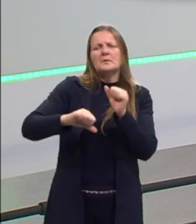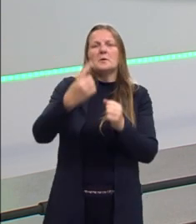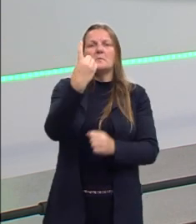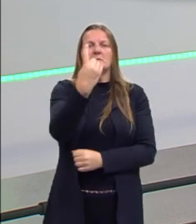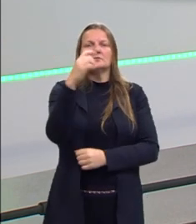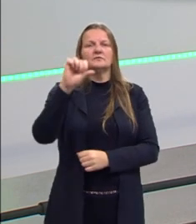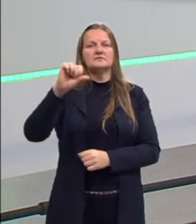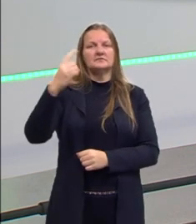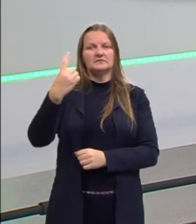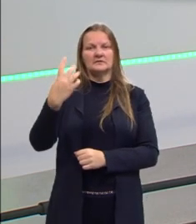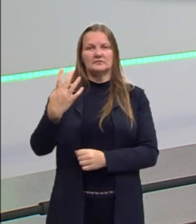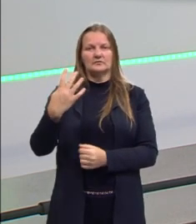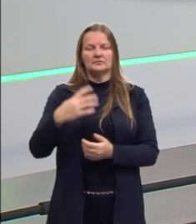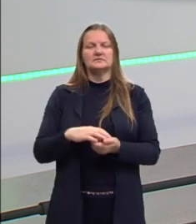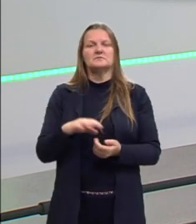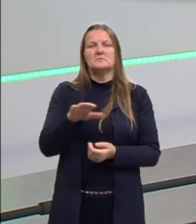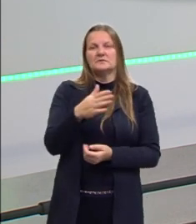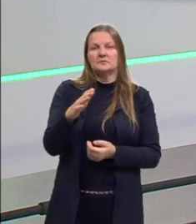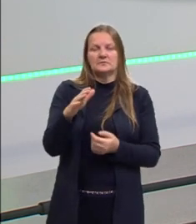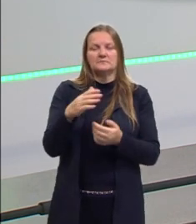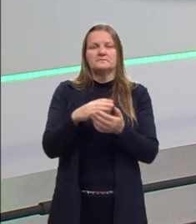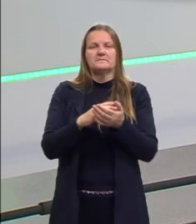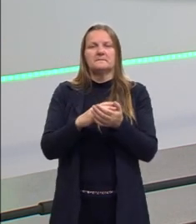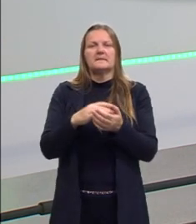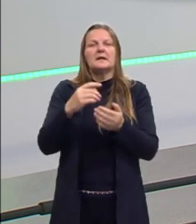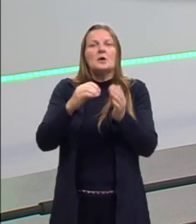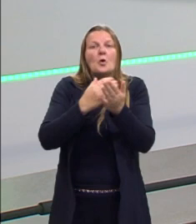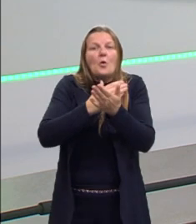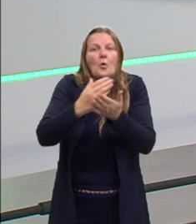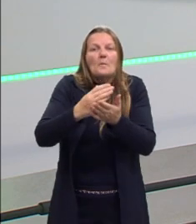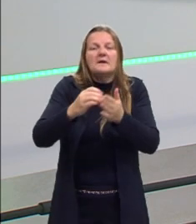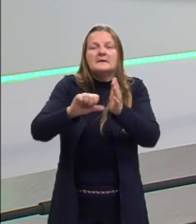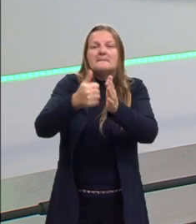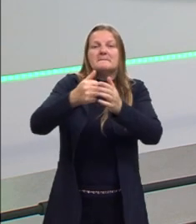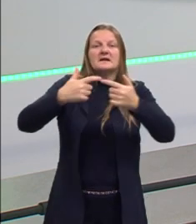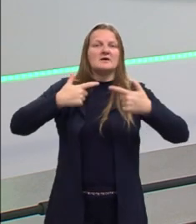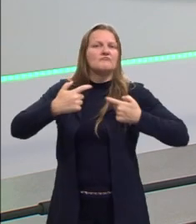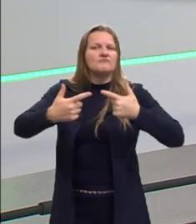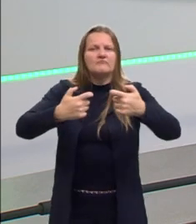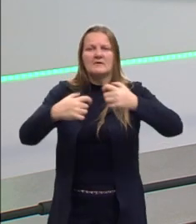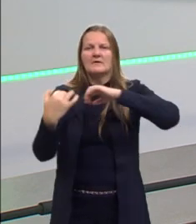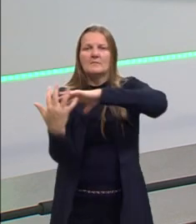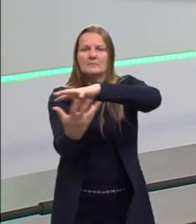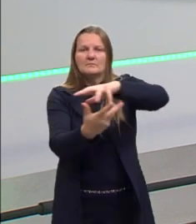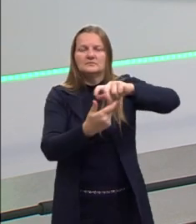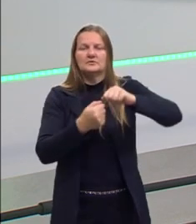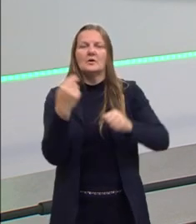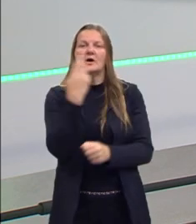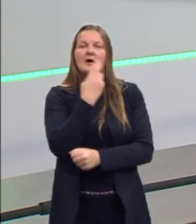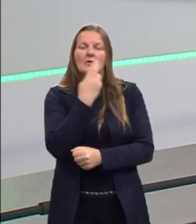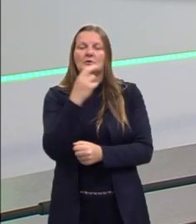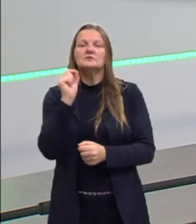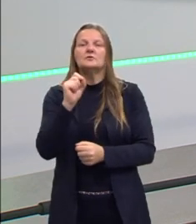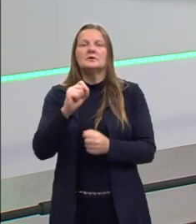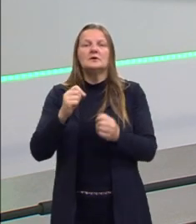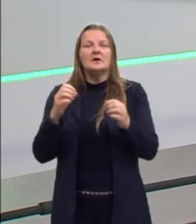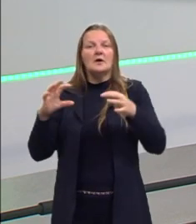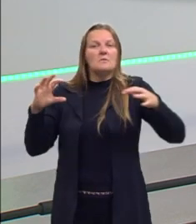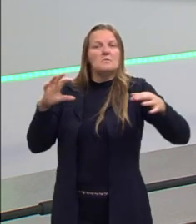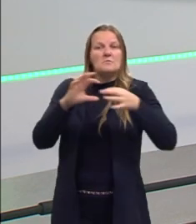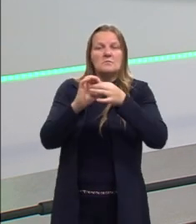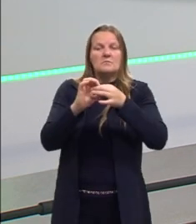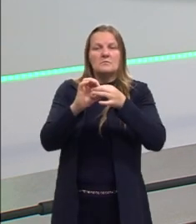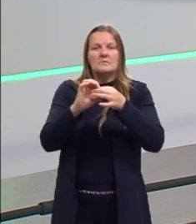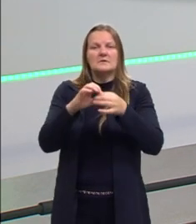O que acontece? 1914 começa a Primeira Guerra Mundial. E a Rússia, como aliada